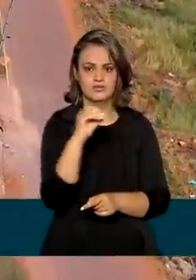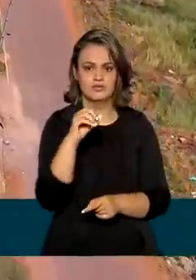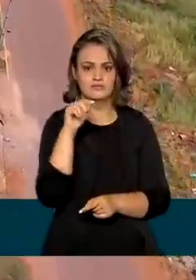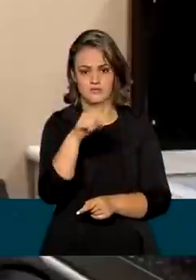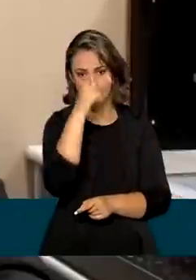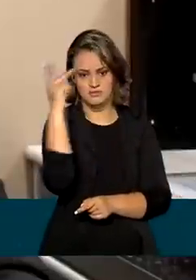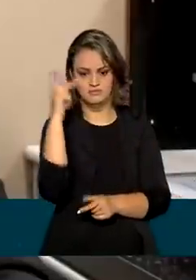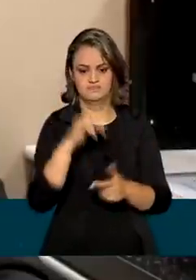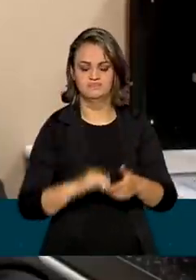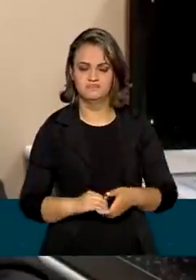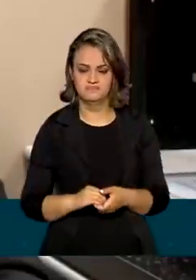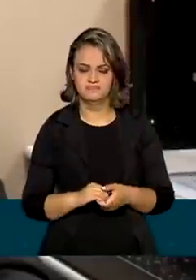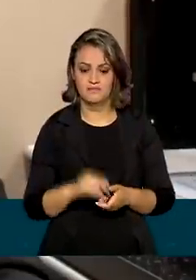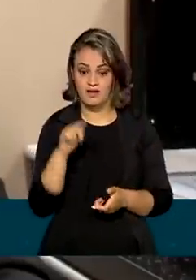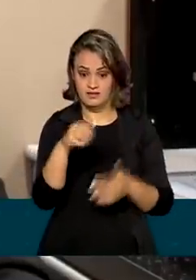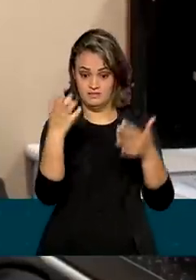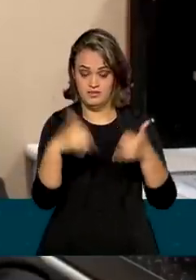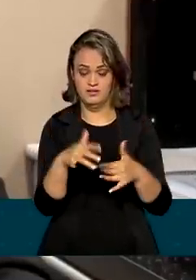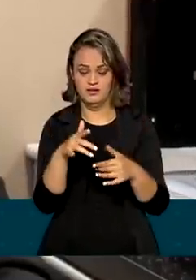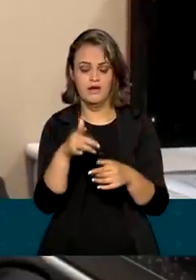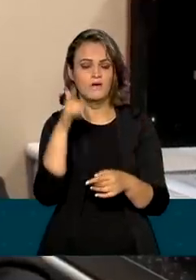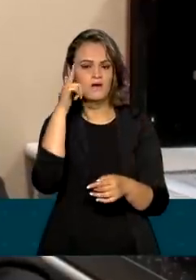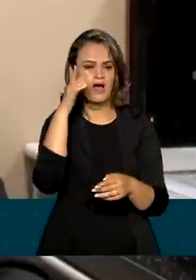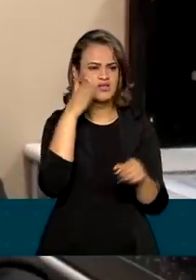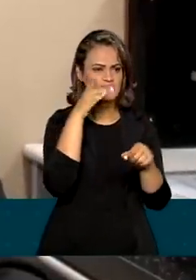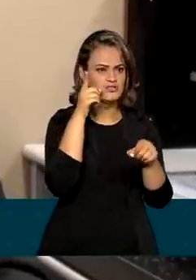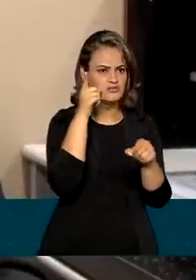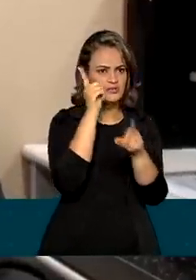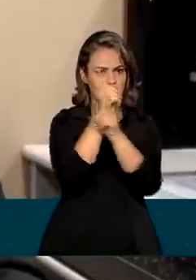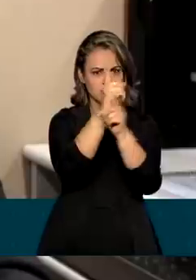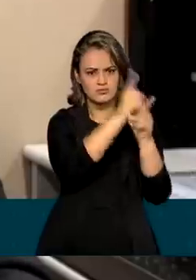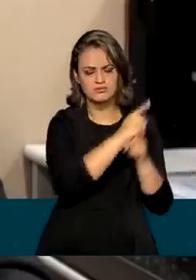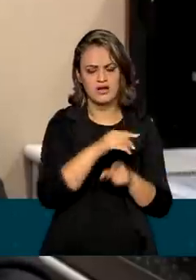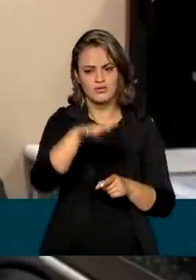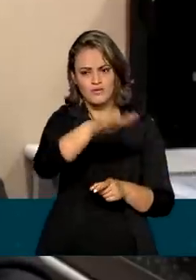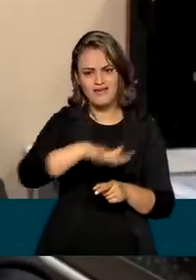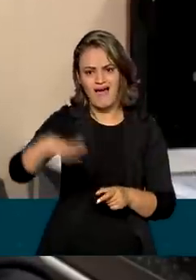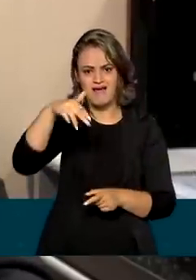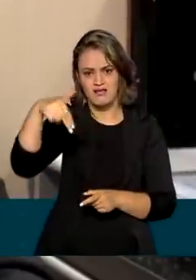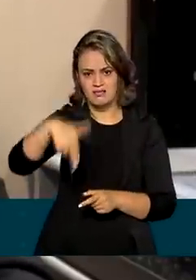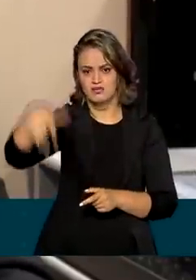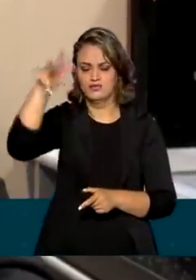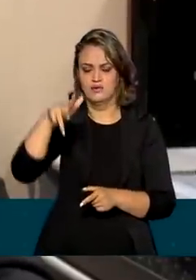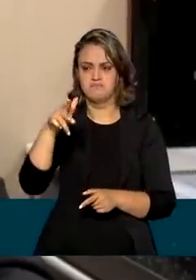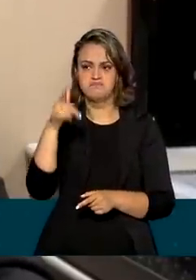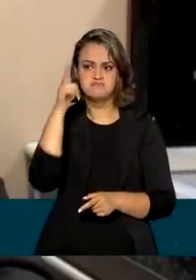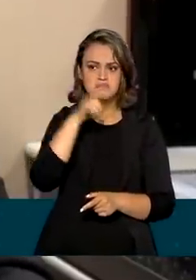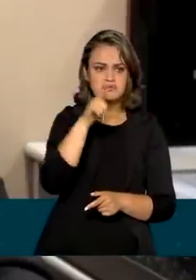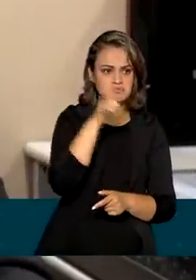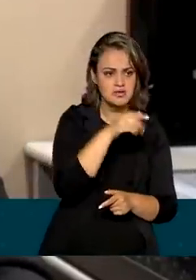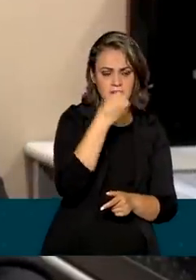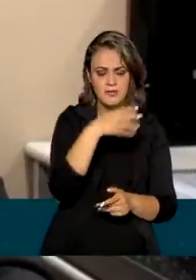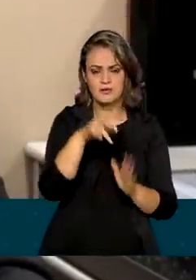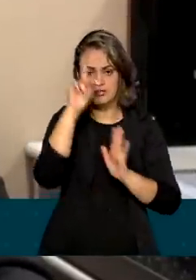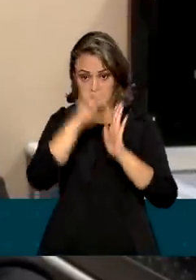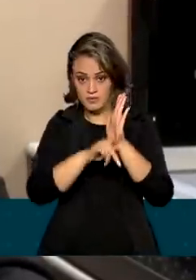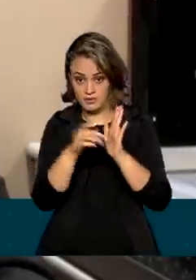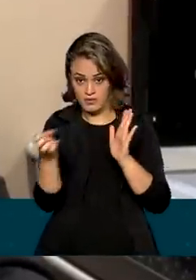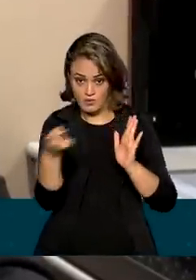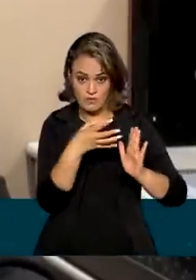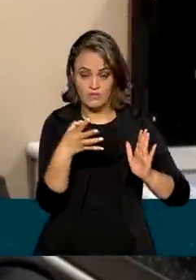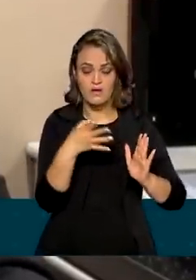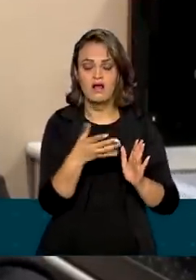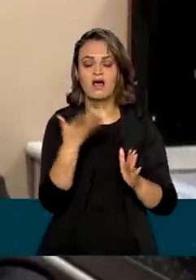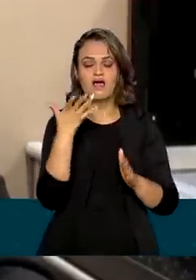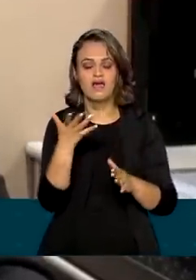pessoas. O alcance é todo o território nacional. Os benefícios do programa Regulariza Mais